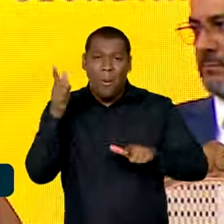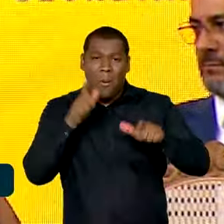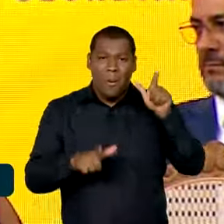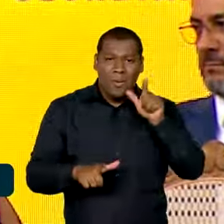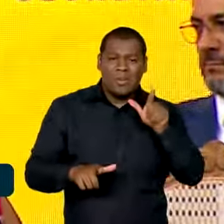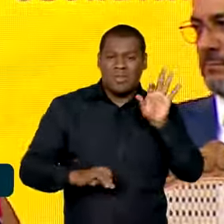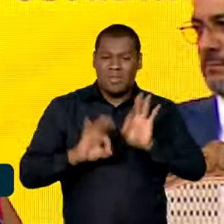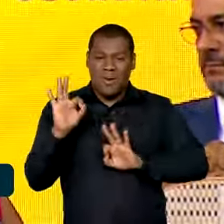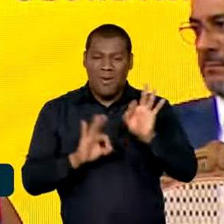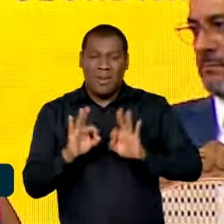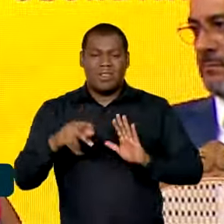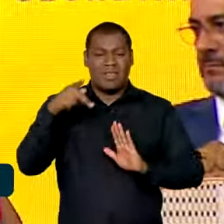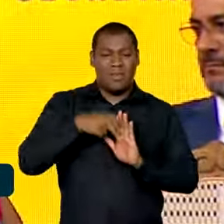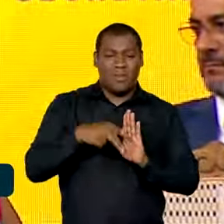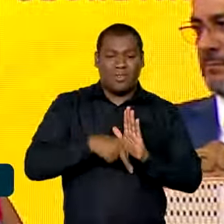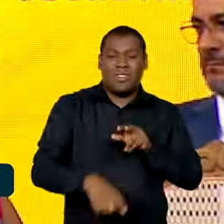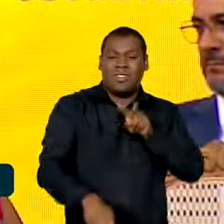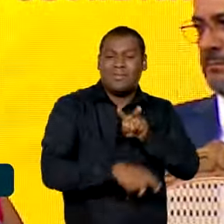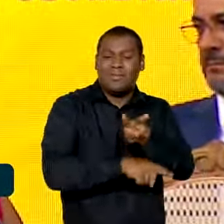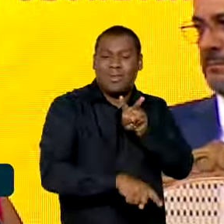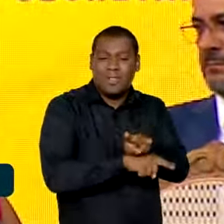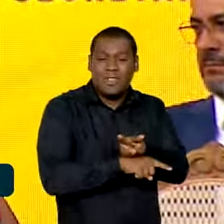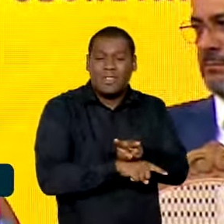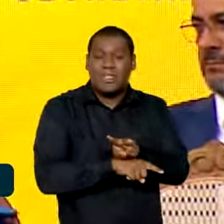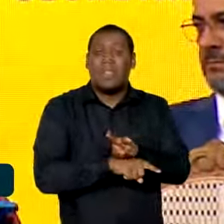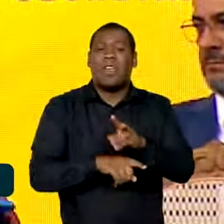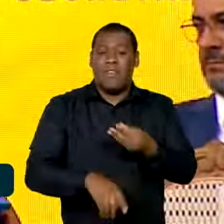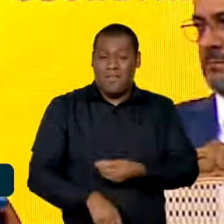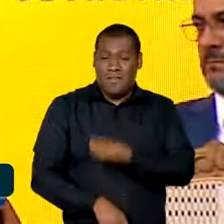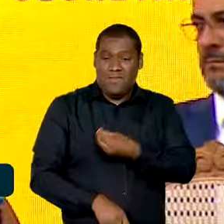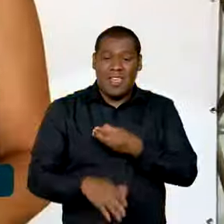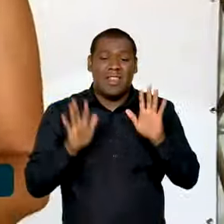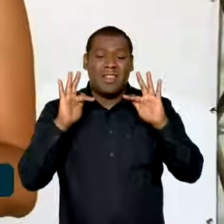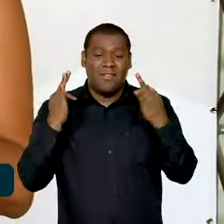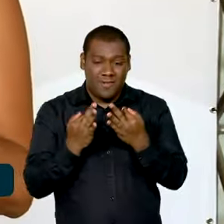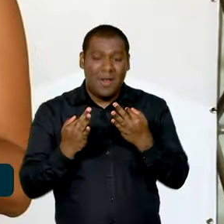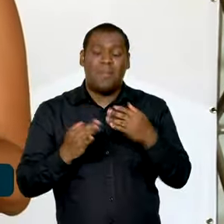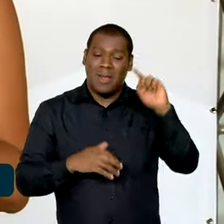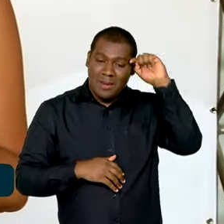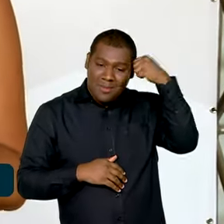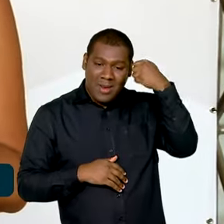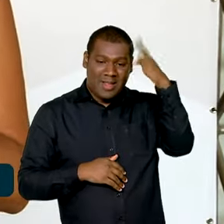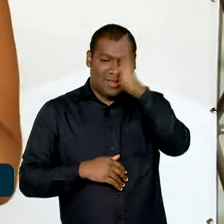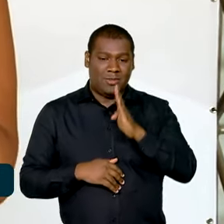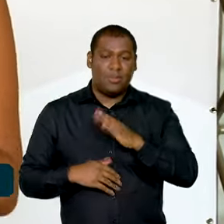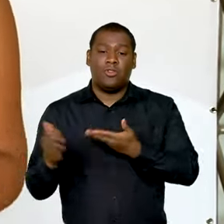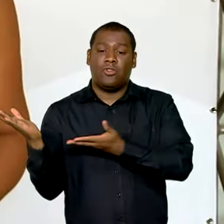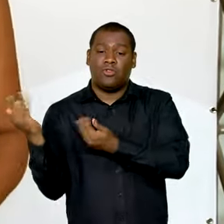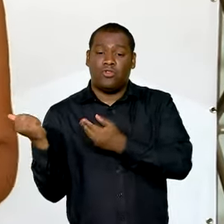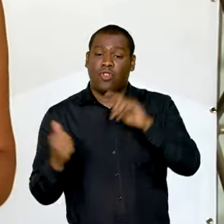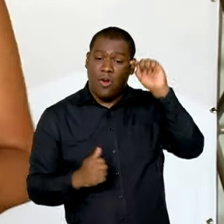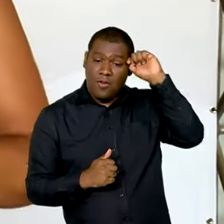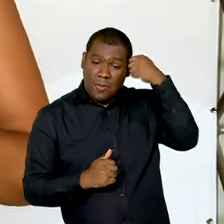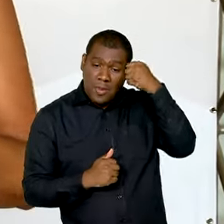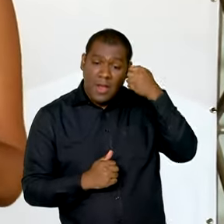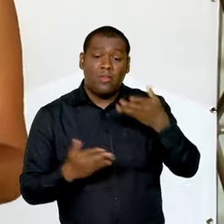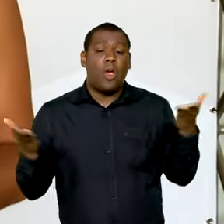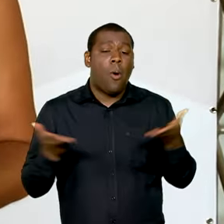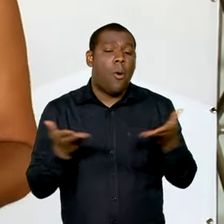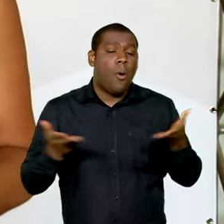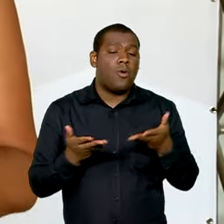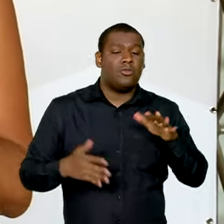para defender a vida das famílias negras desse país. Os jovens negros representam hoje